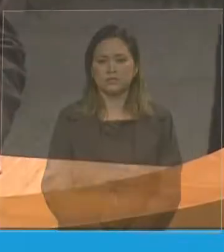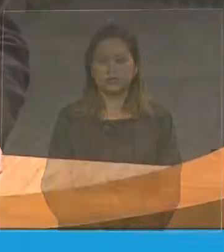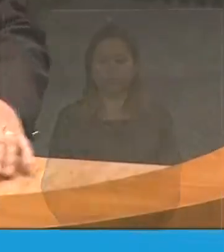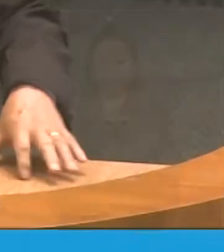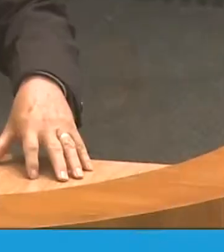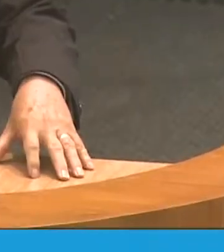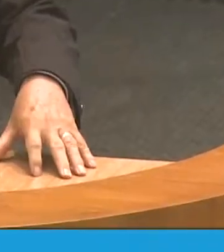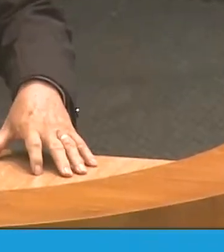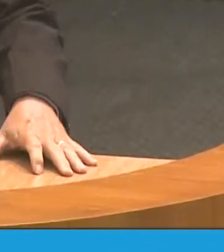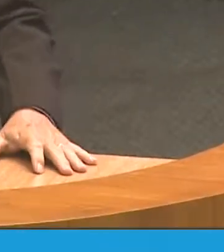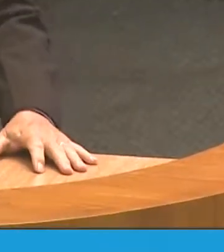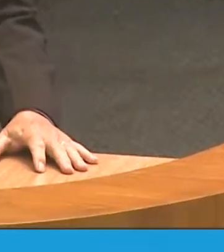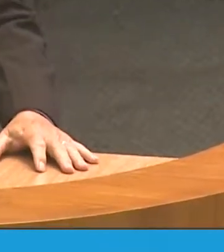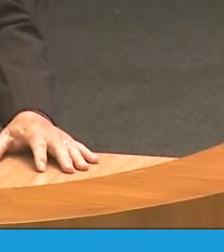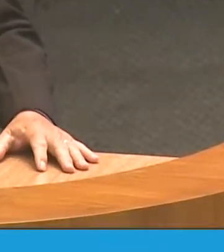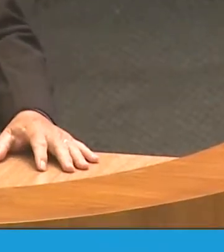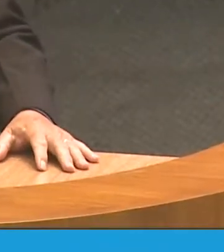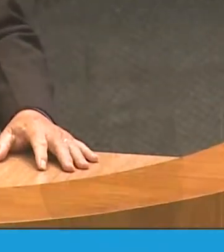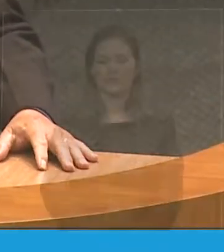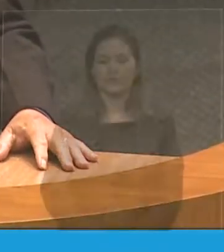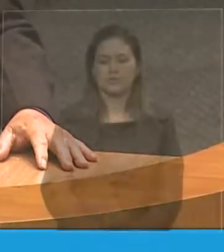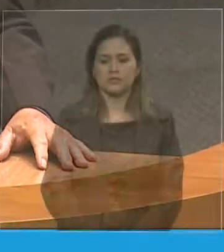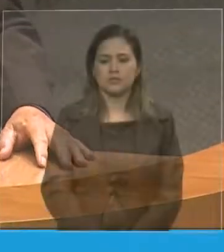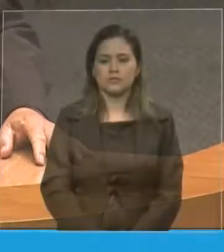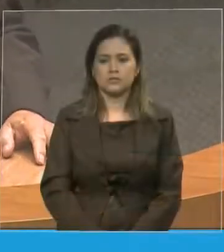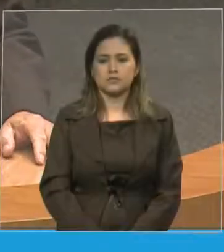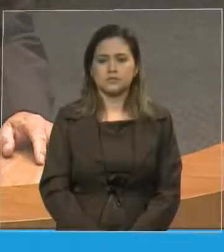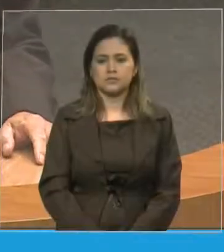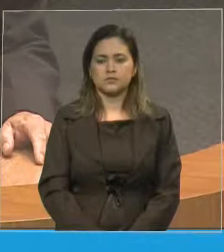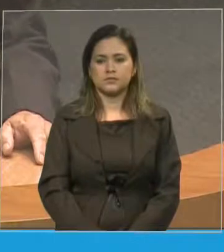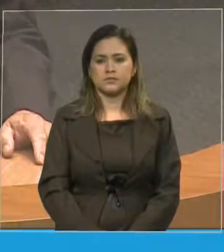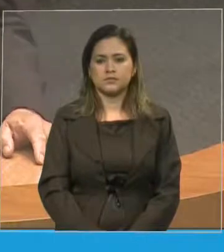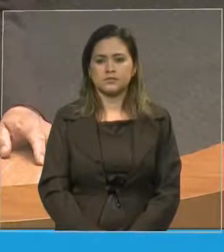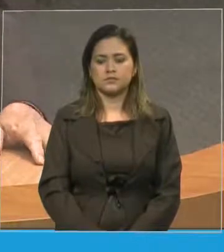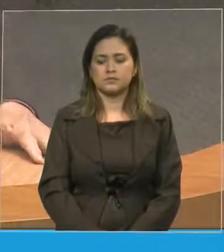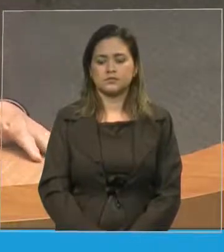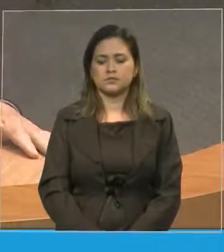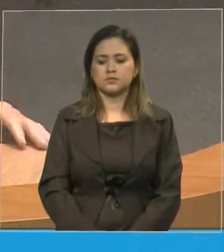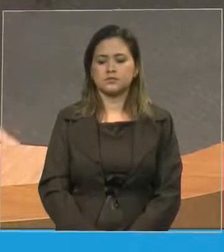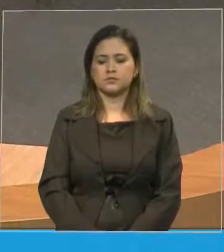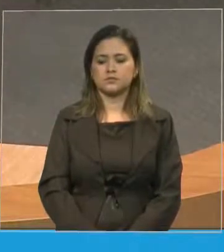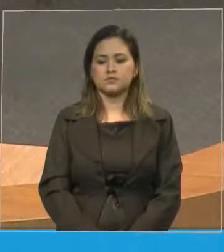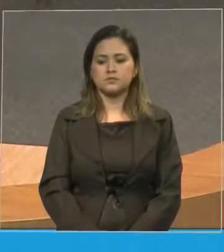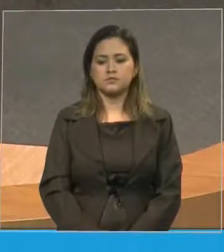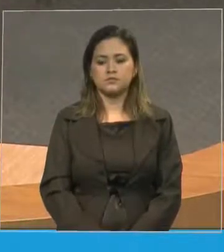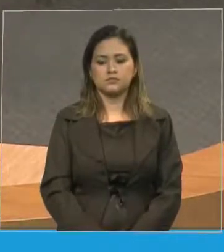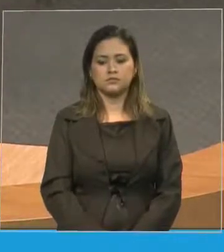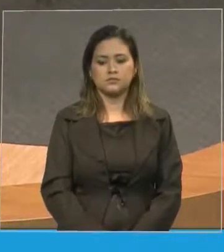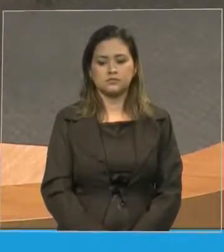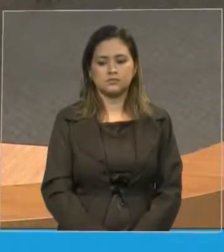excelentíssima senhora deputada todos à mesa